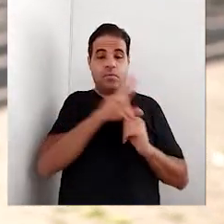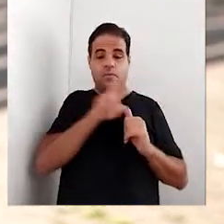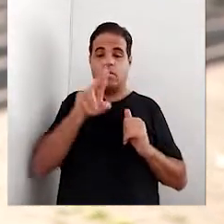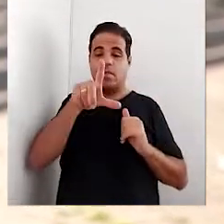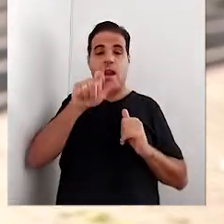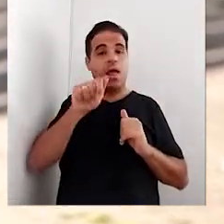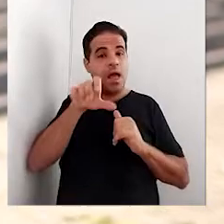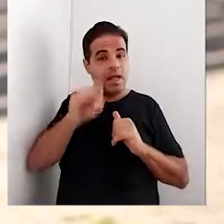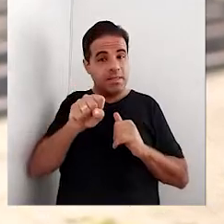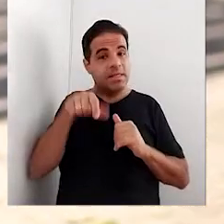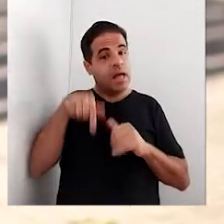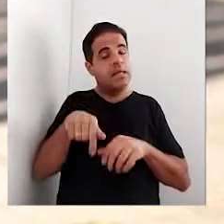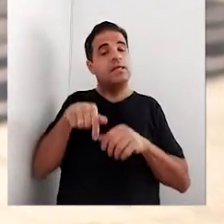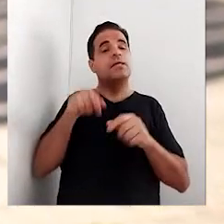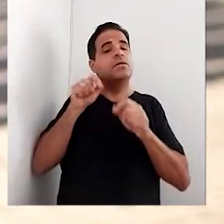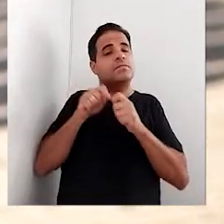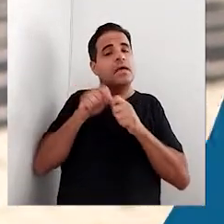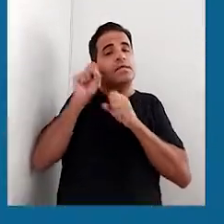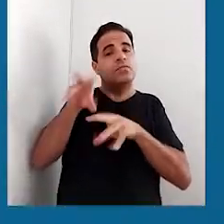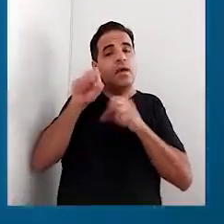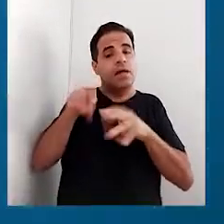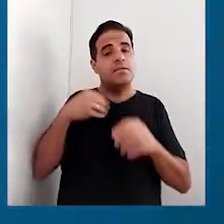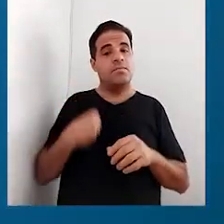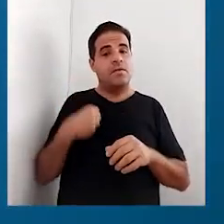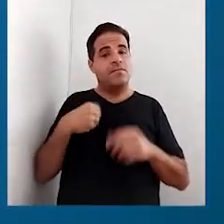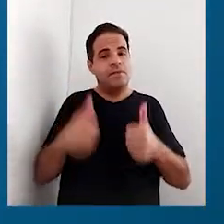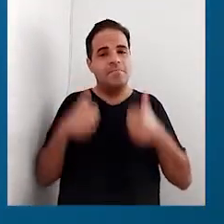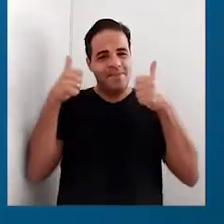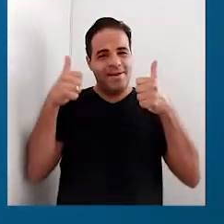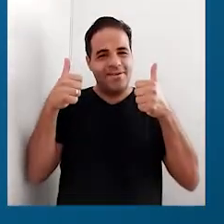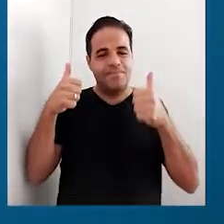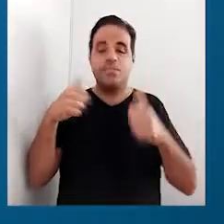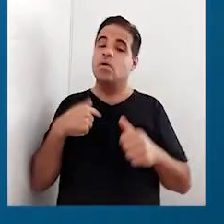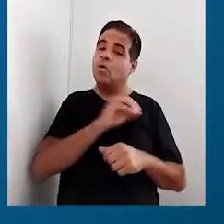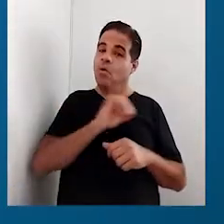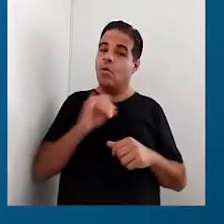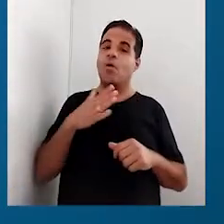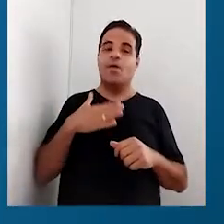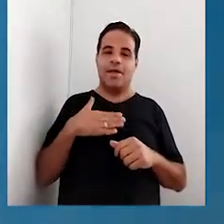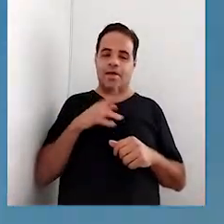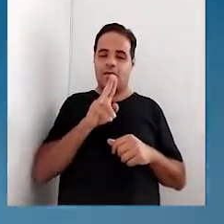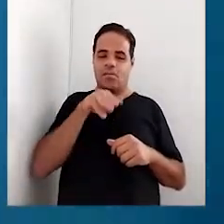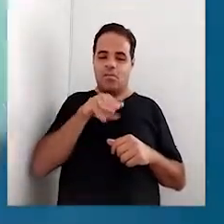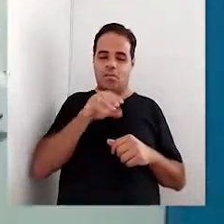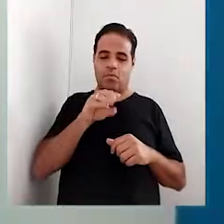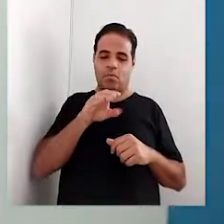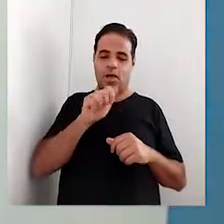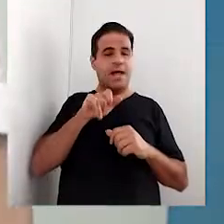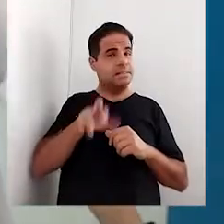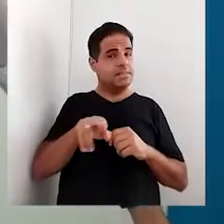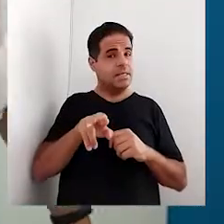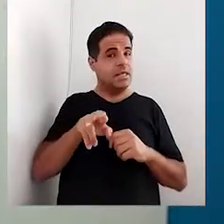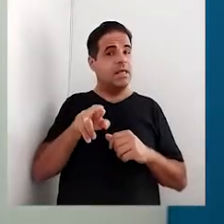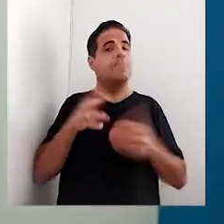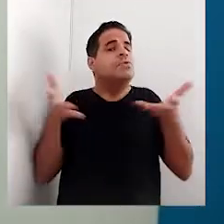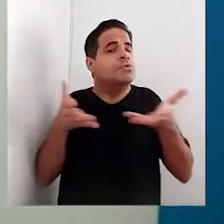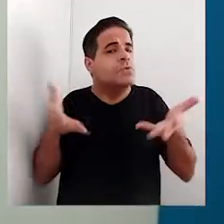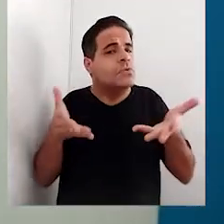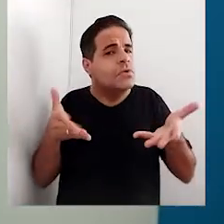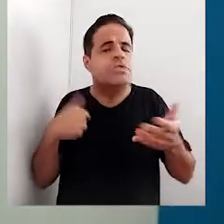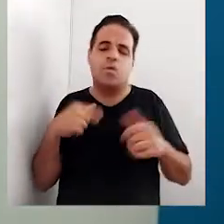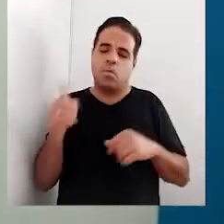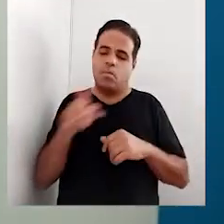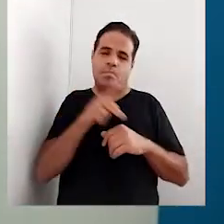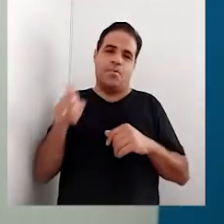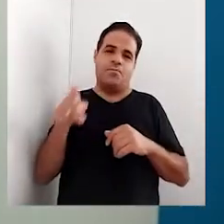Laís e aqui a gente faz educação para uma vida melhor. Oi, eu sou o Moacir, mas hoje... Sou o